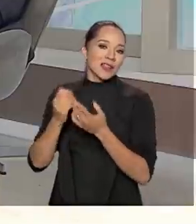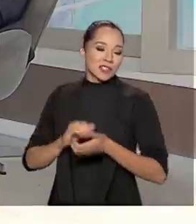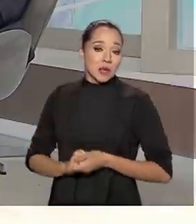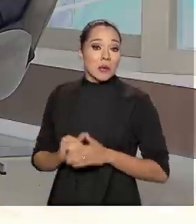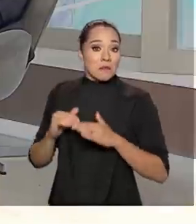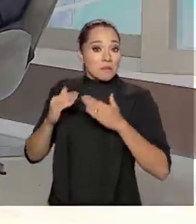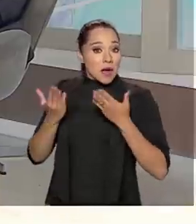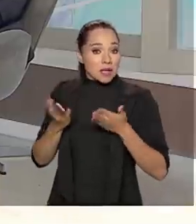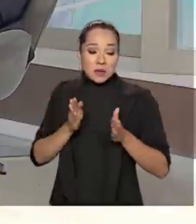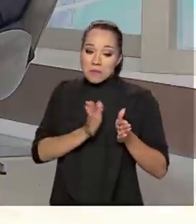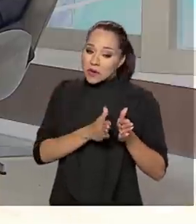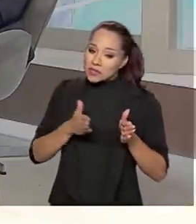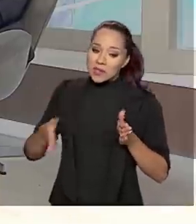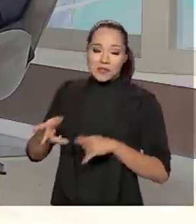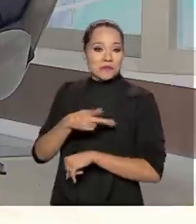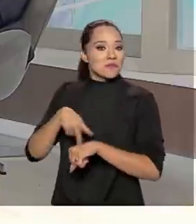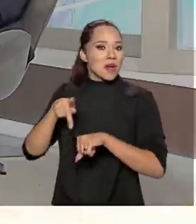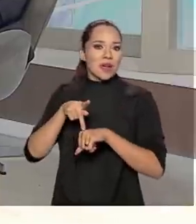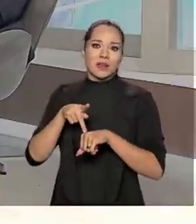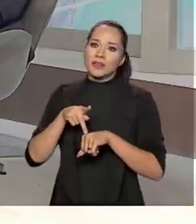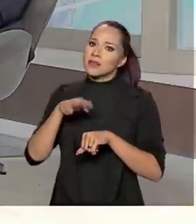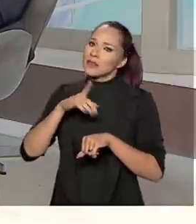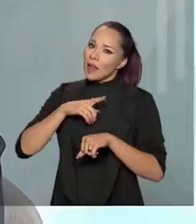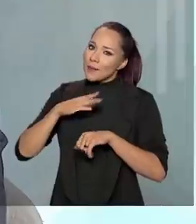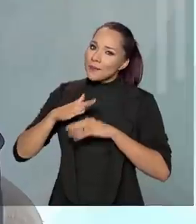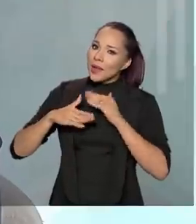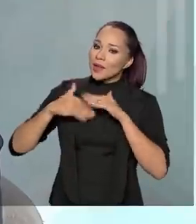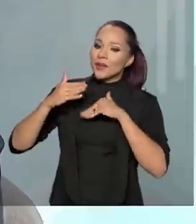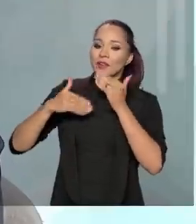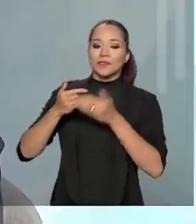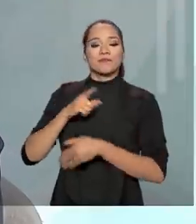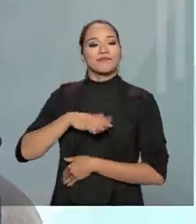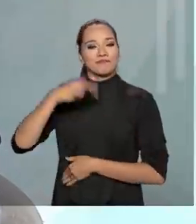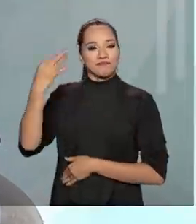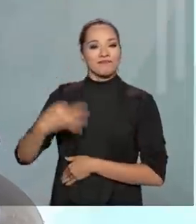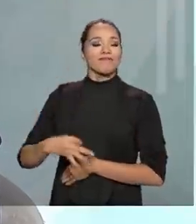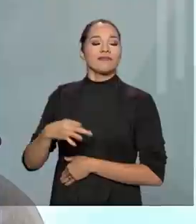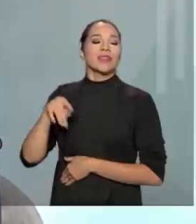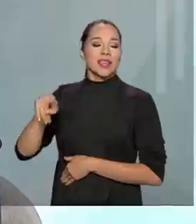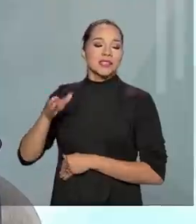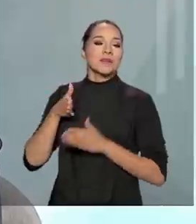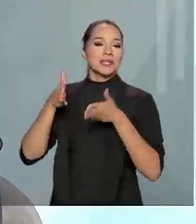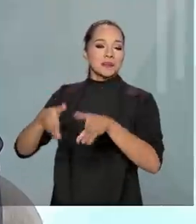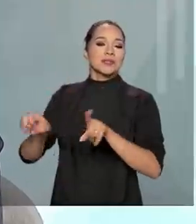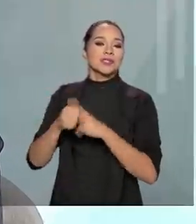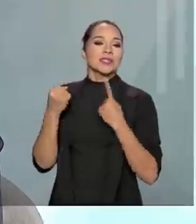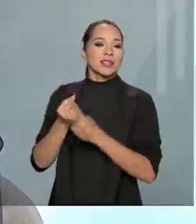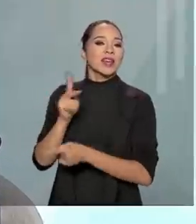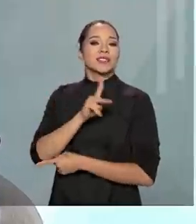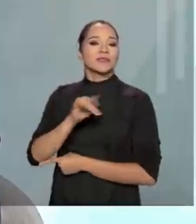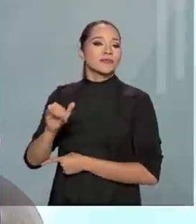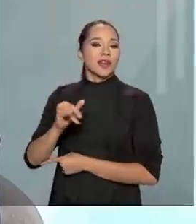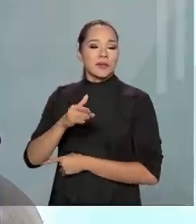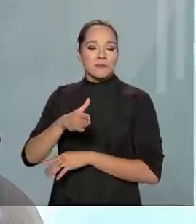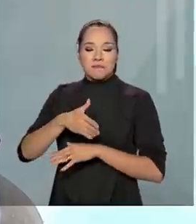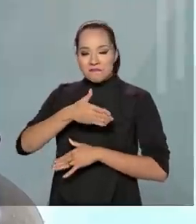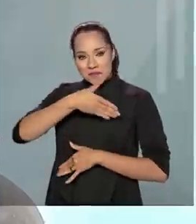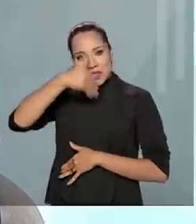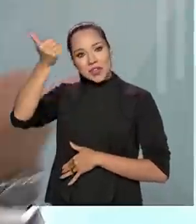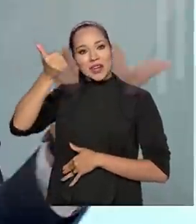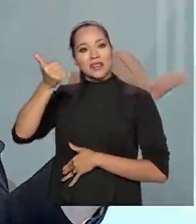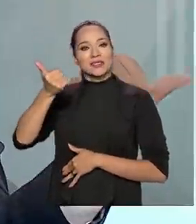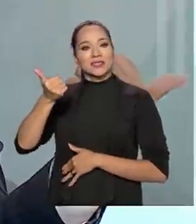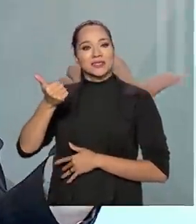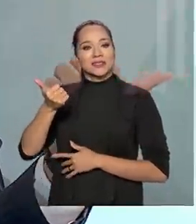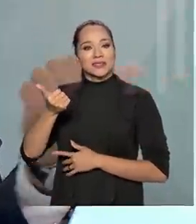Mas é um processo de um país que vem melhorando. E eu tenho certeza que essa participação da sociedade, ela vai cada vez mais se tornar efetiva.